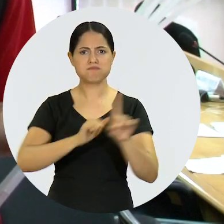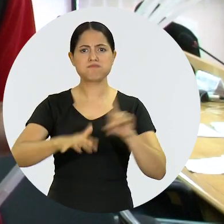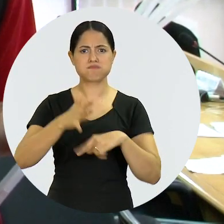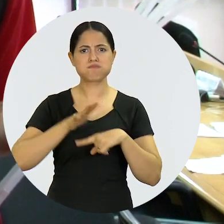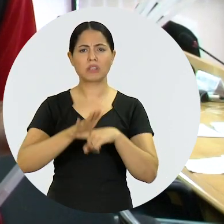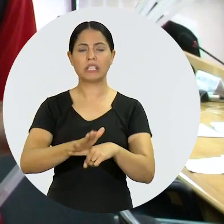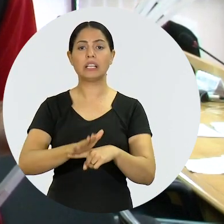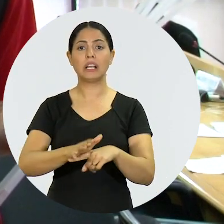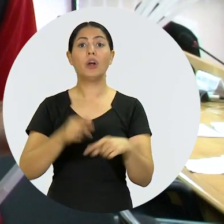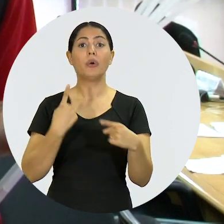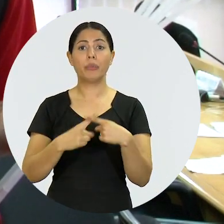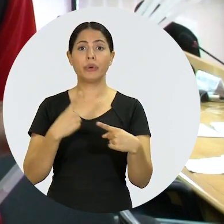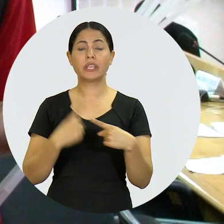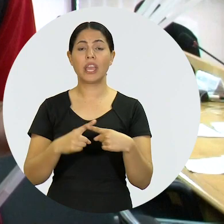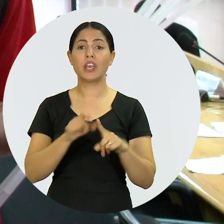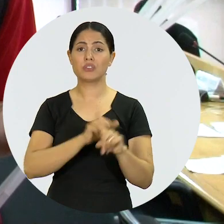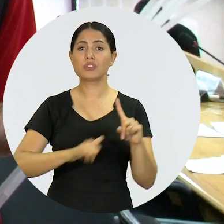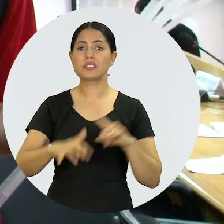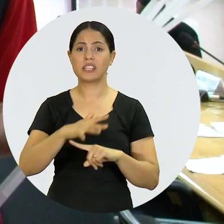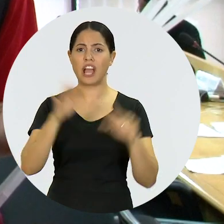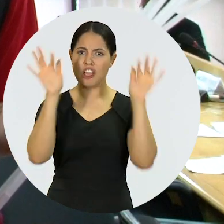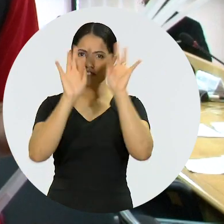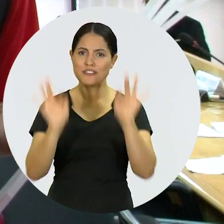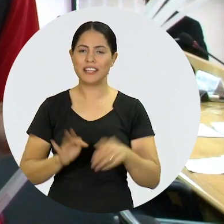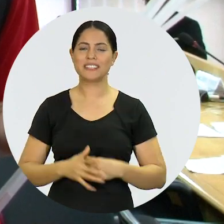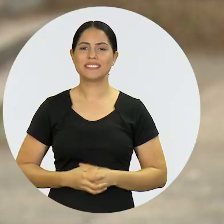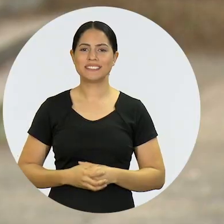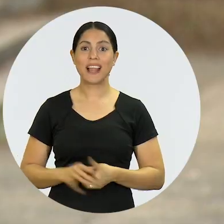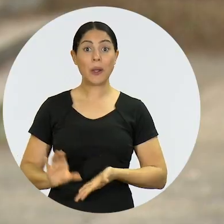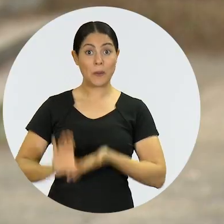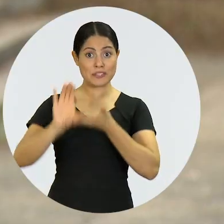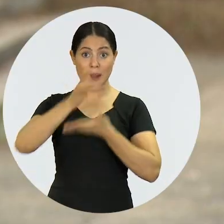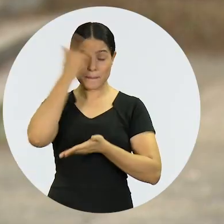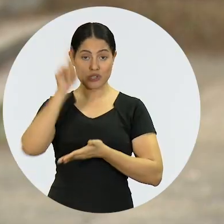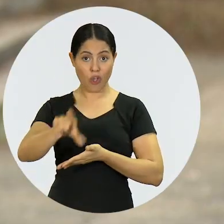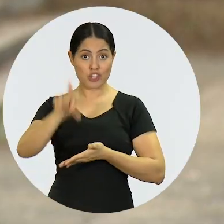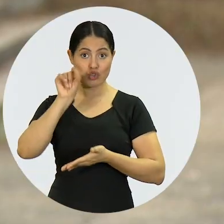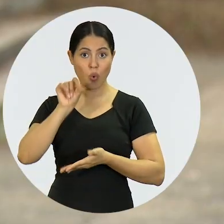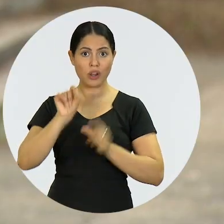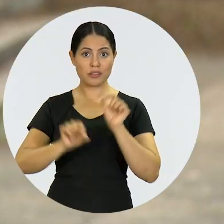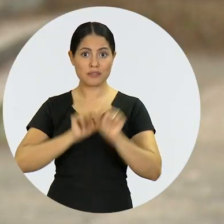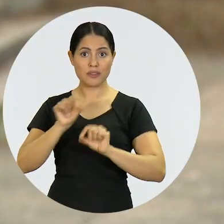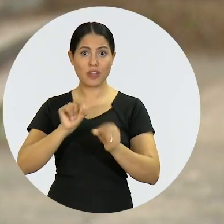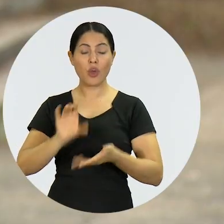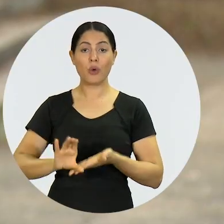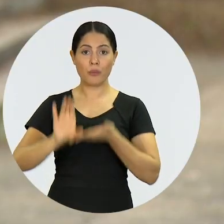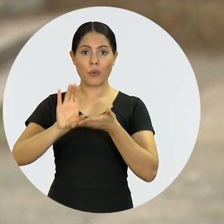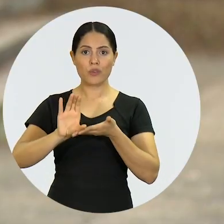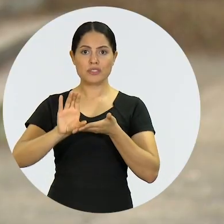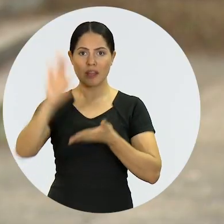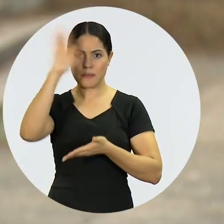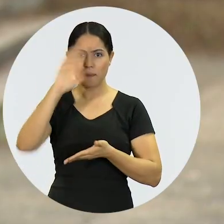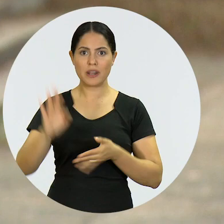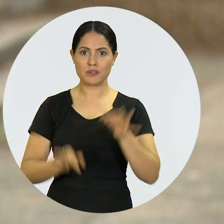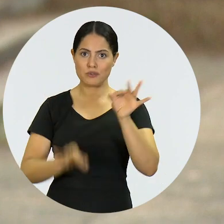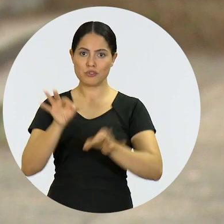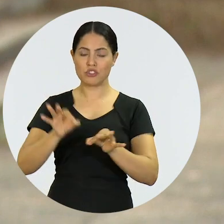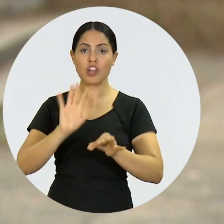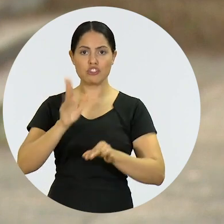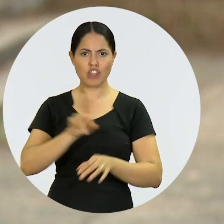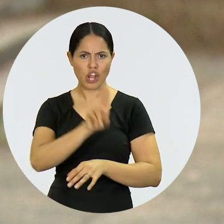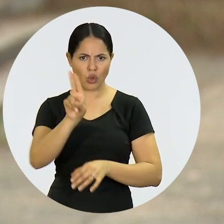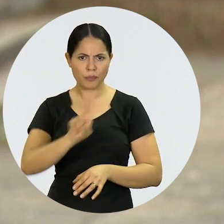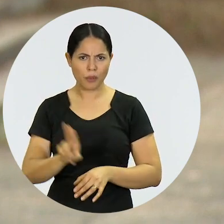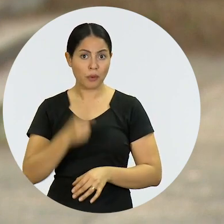naturalmente ver uma sociedade mais feliz. Os conselheiros eleitos pela OAB para o Conselho Nacional de Justiça